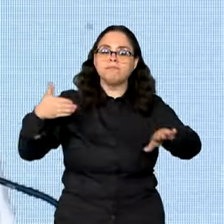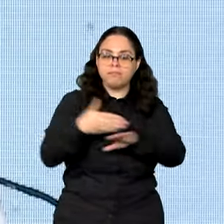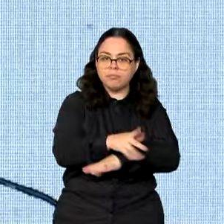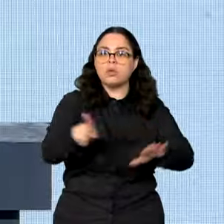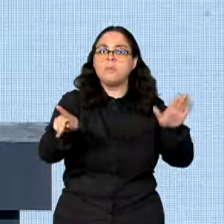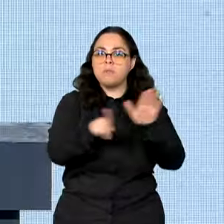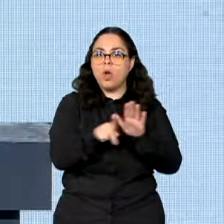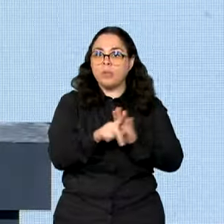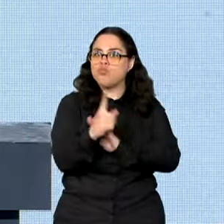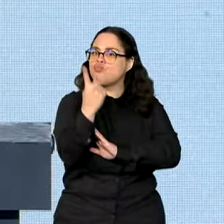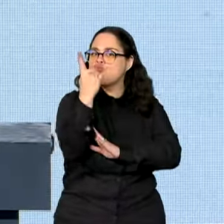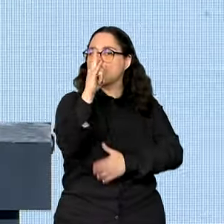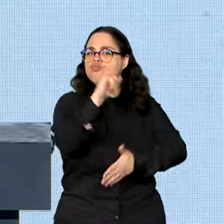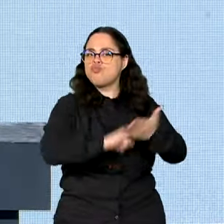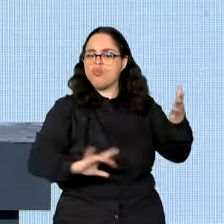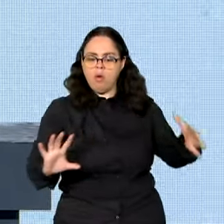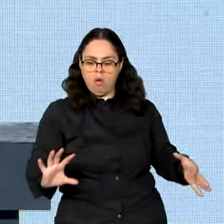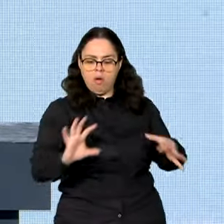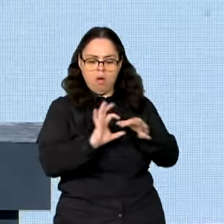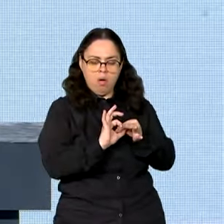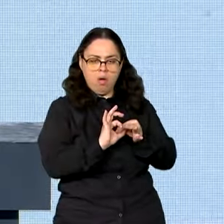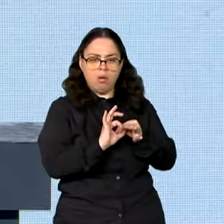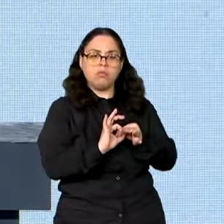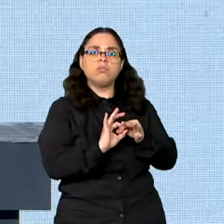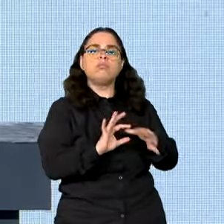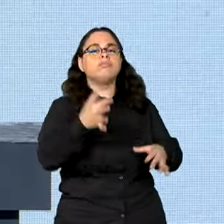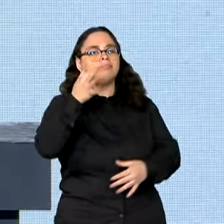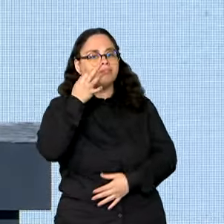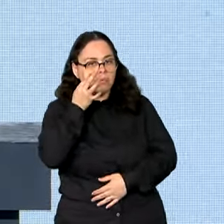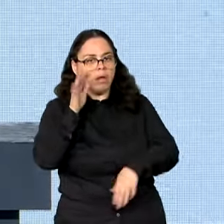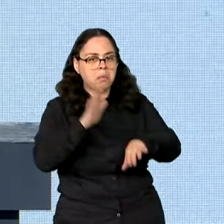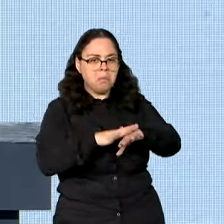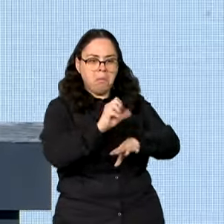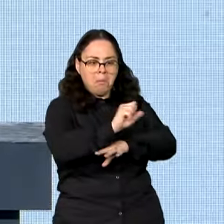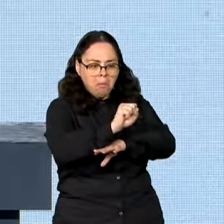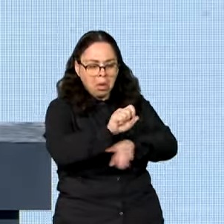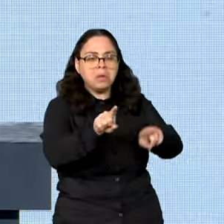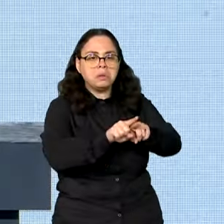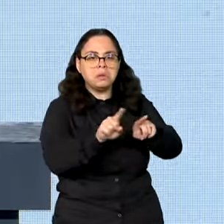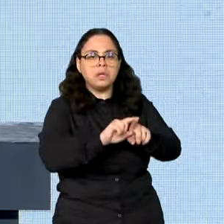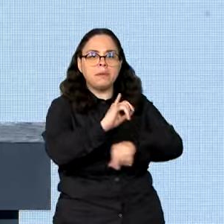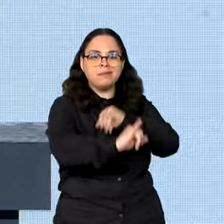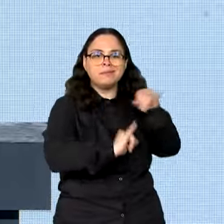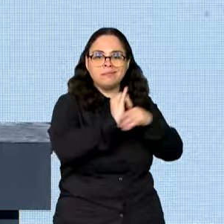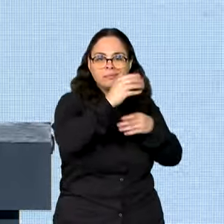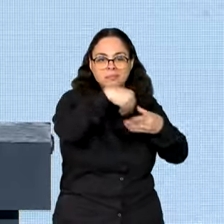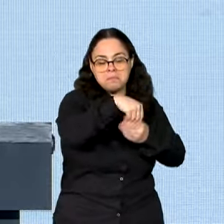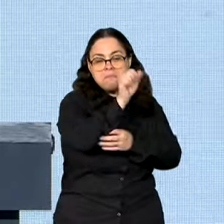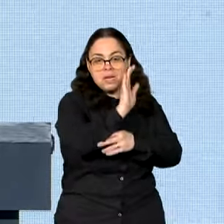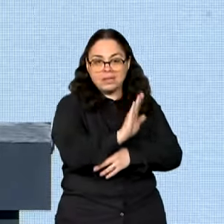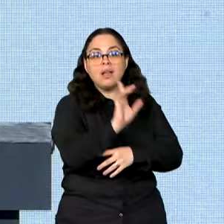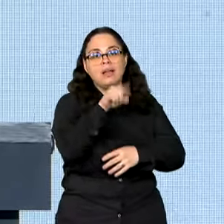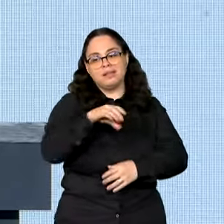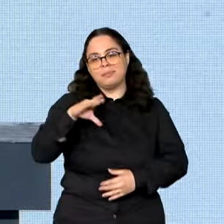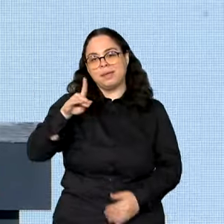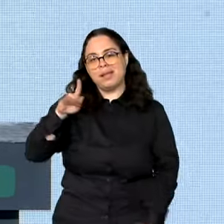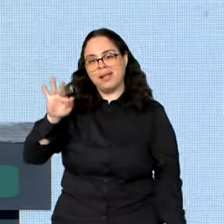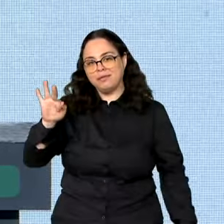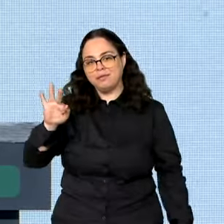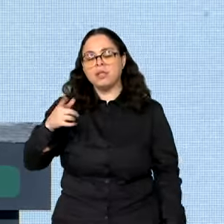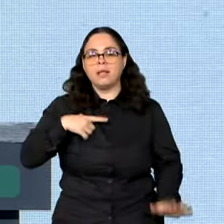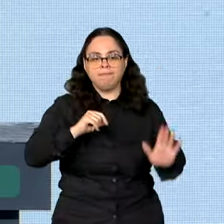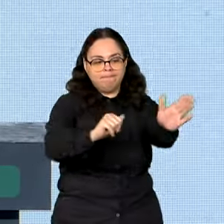documento integrando o físico e o digital em todo o Brasil, tendo como número único o CPF. Com dados